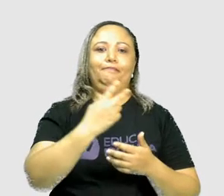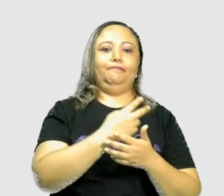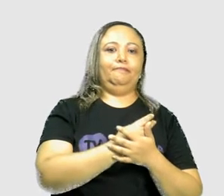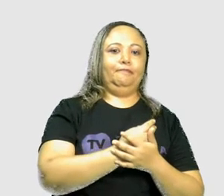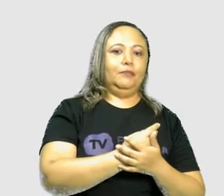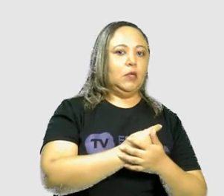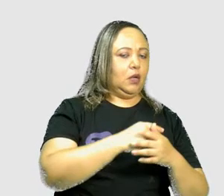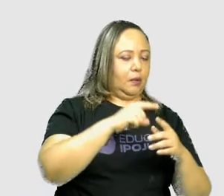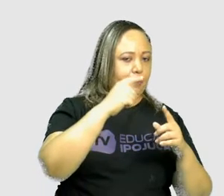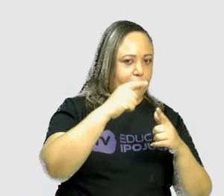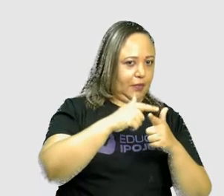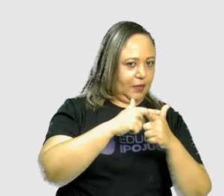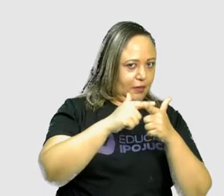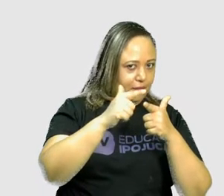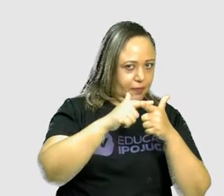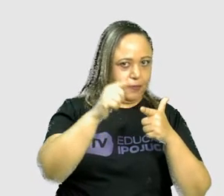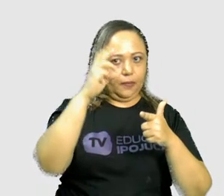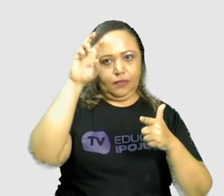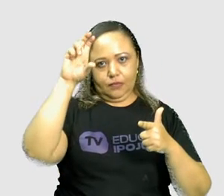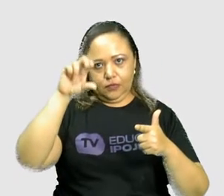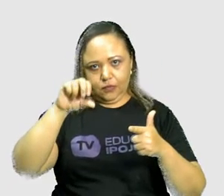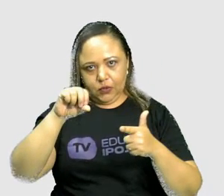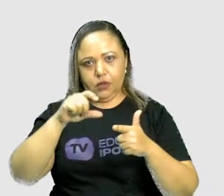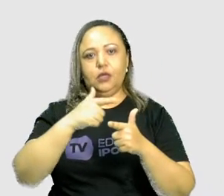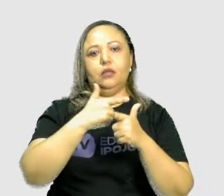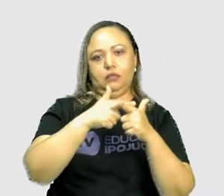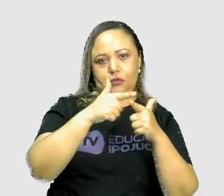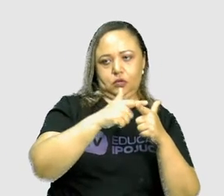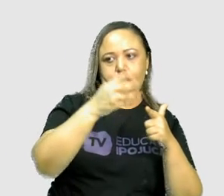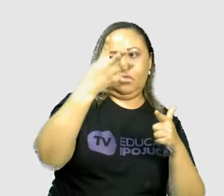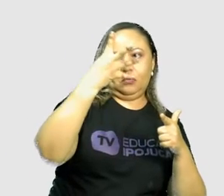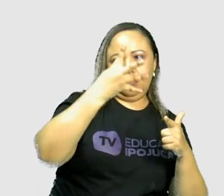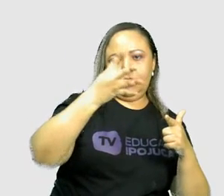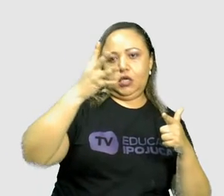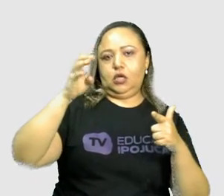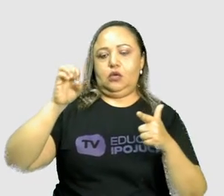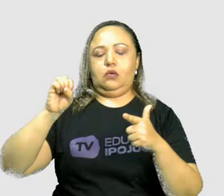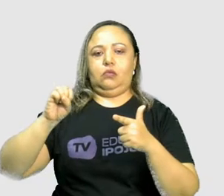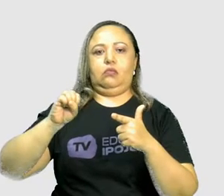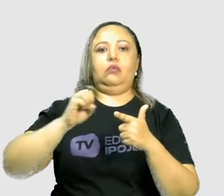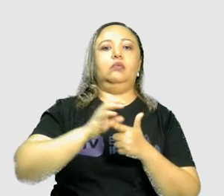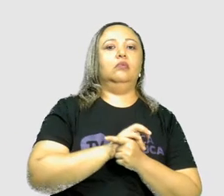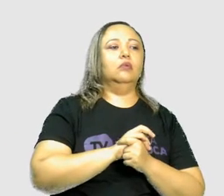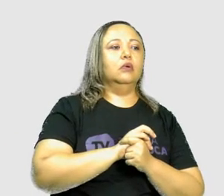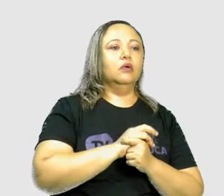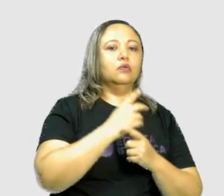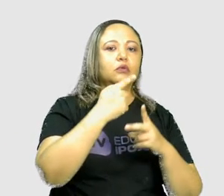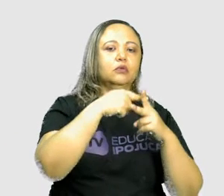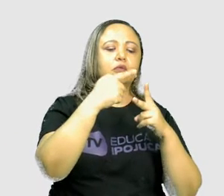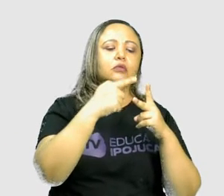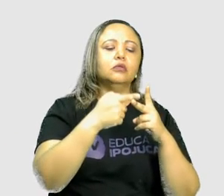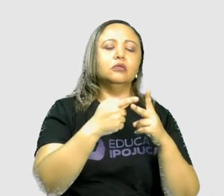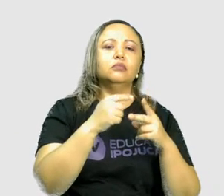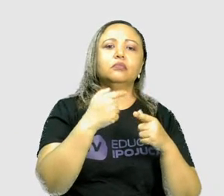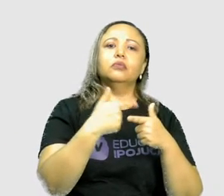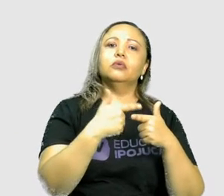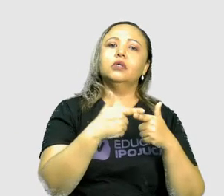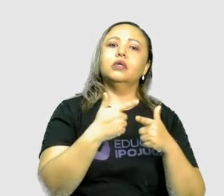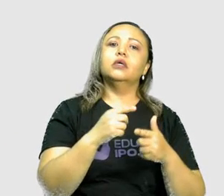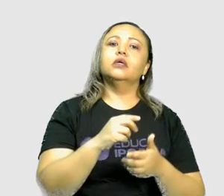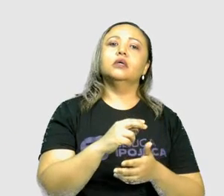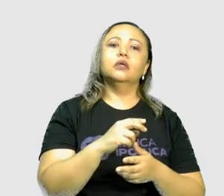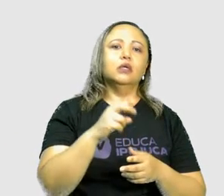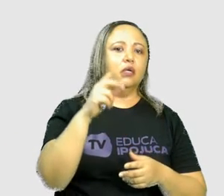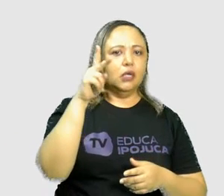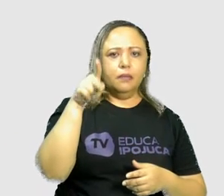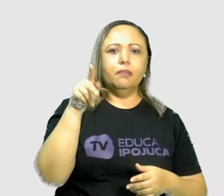Tanto são divisores de 50, como também são divisores de 48. O 2, porque ambos são